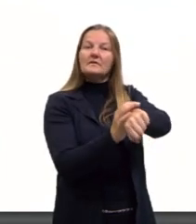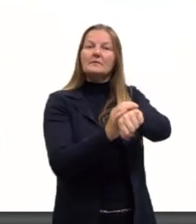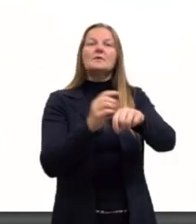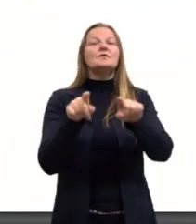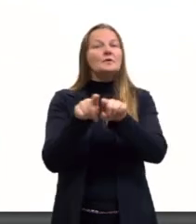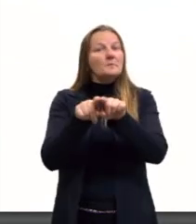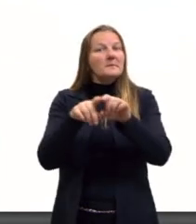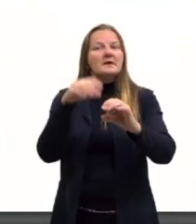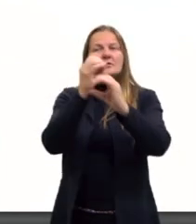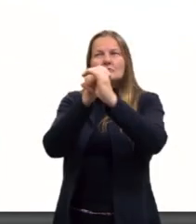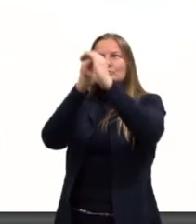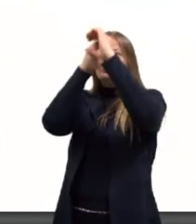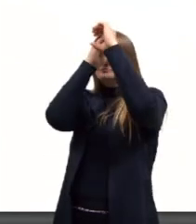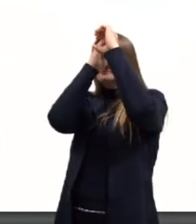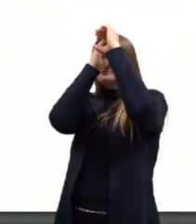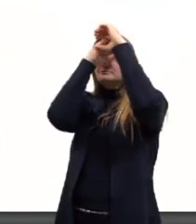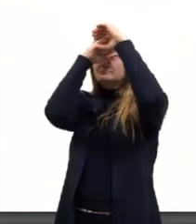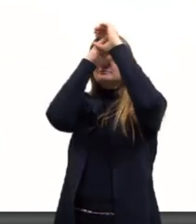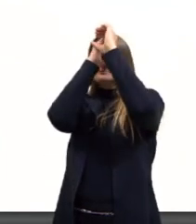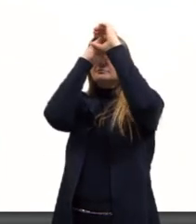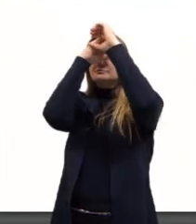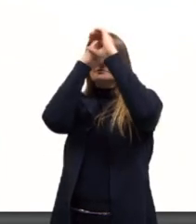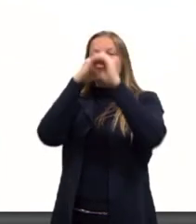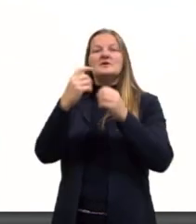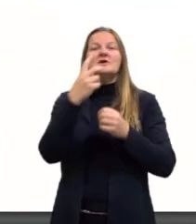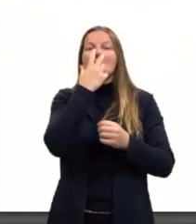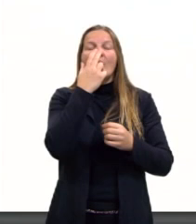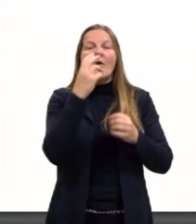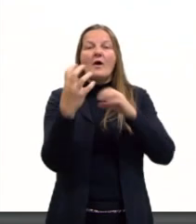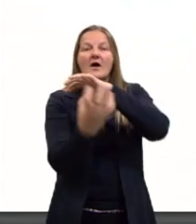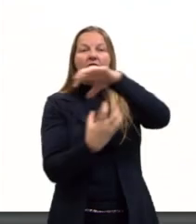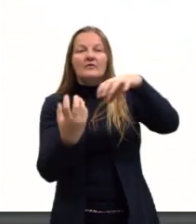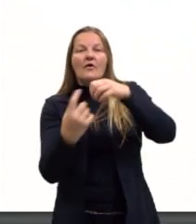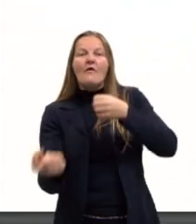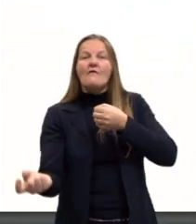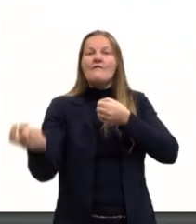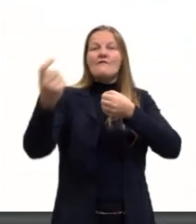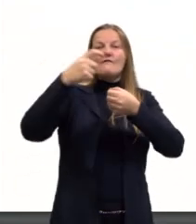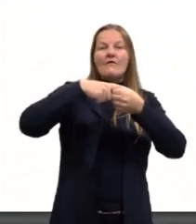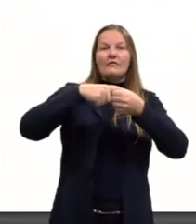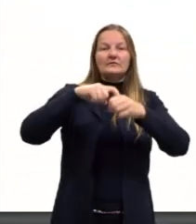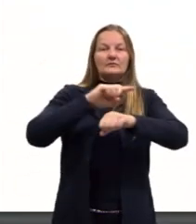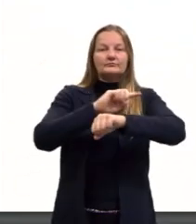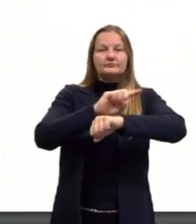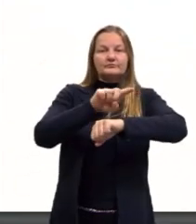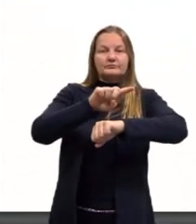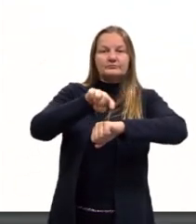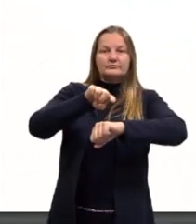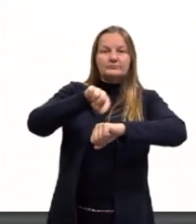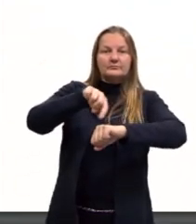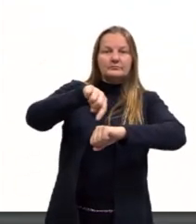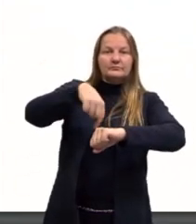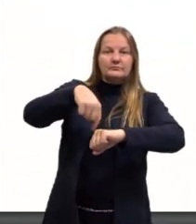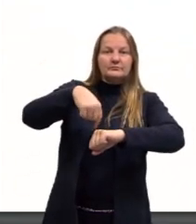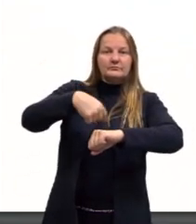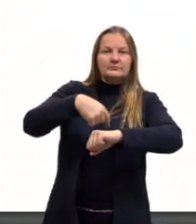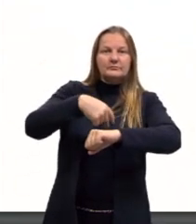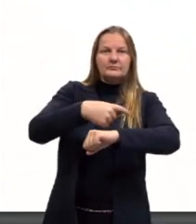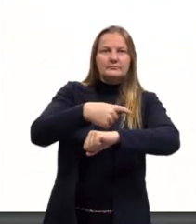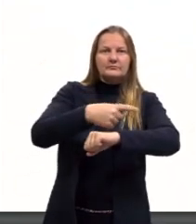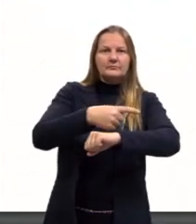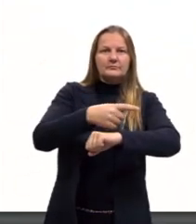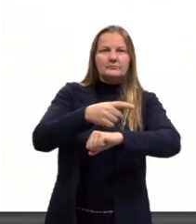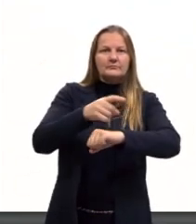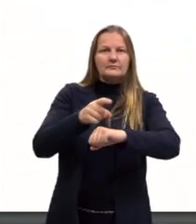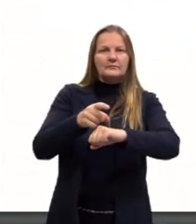Revolução quer dizer uma volta. Quando o ponteiro do relógio completa uma volta, isso é